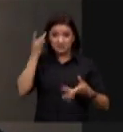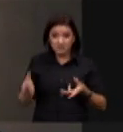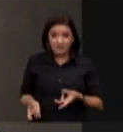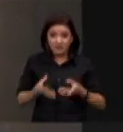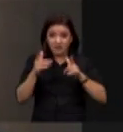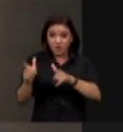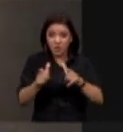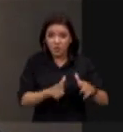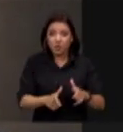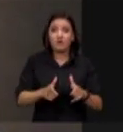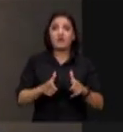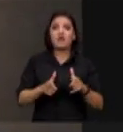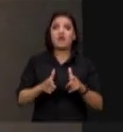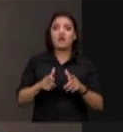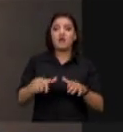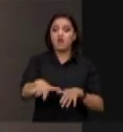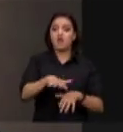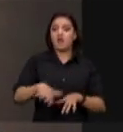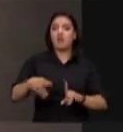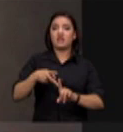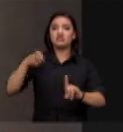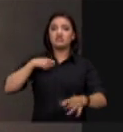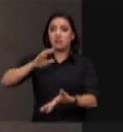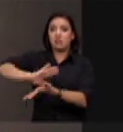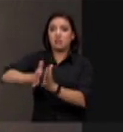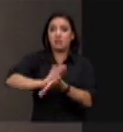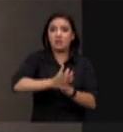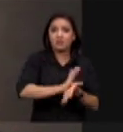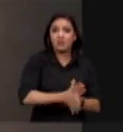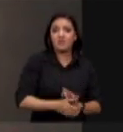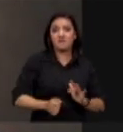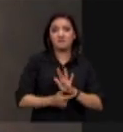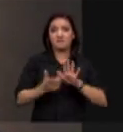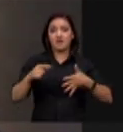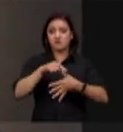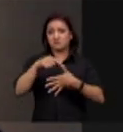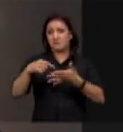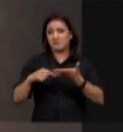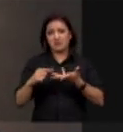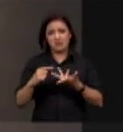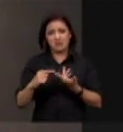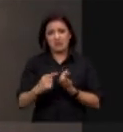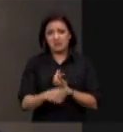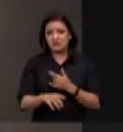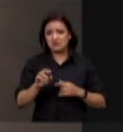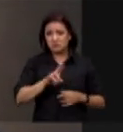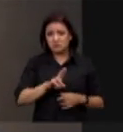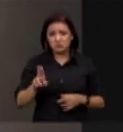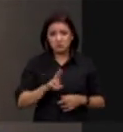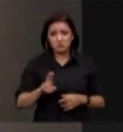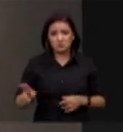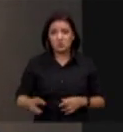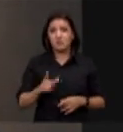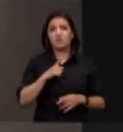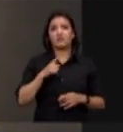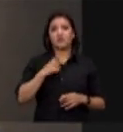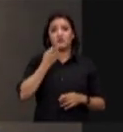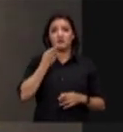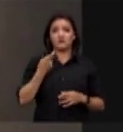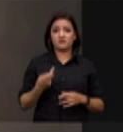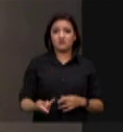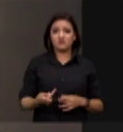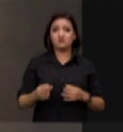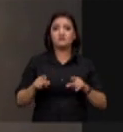terras indígenas, Caiapó, Baú, Apteriwá, Munduruku, o Parque Nacional do Jamanchim, do Rio Novo, a Flona do